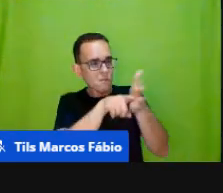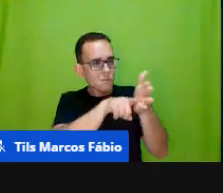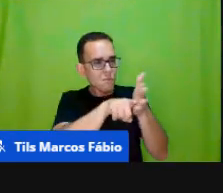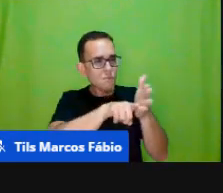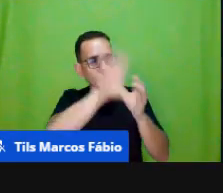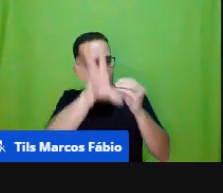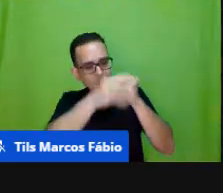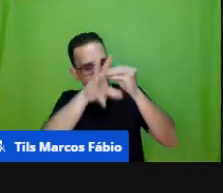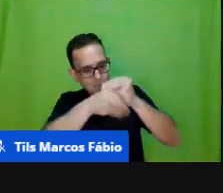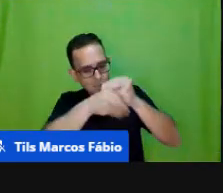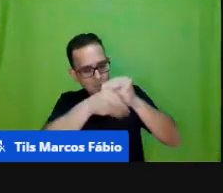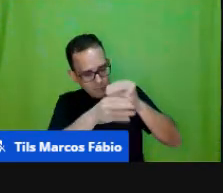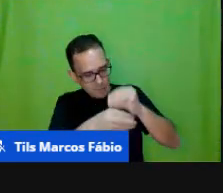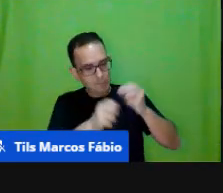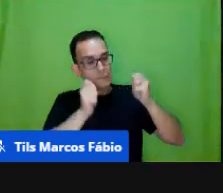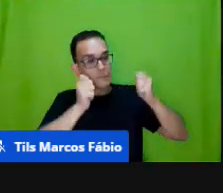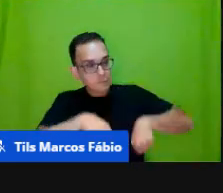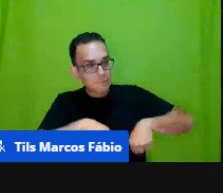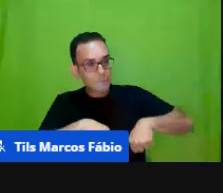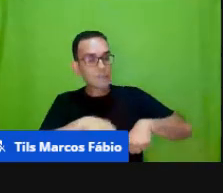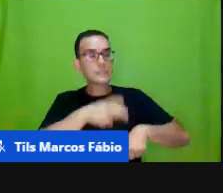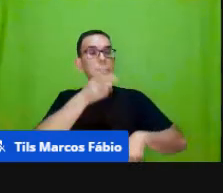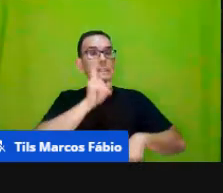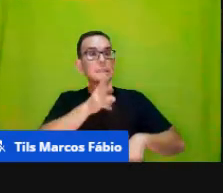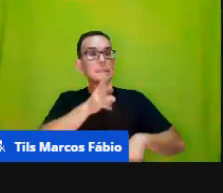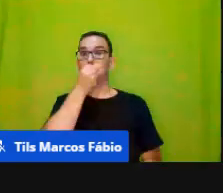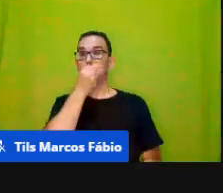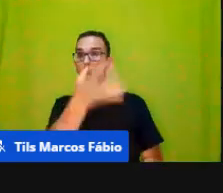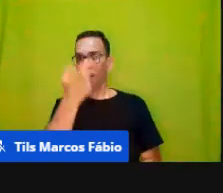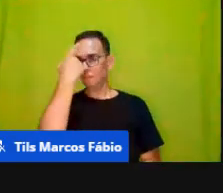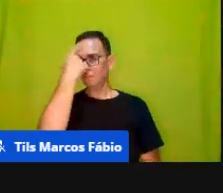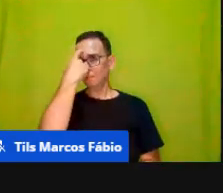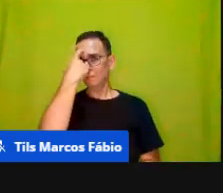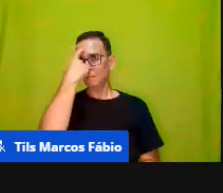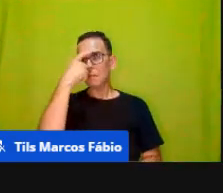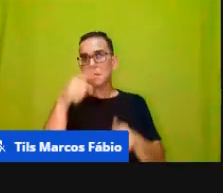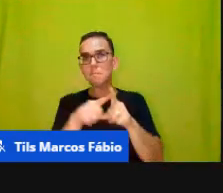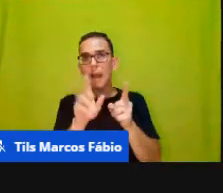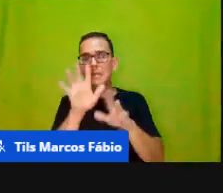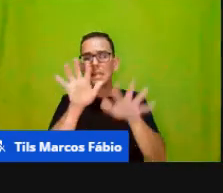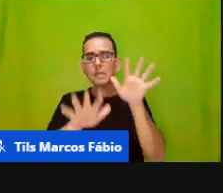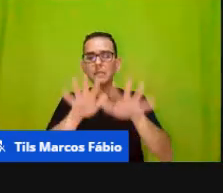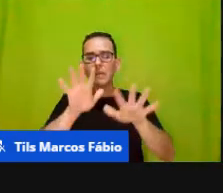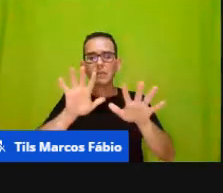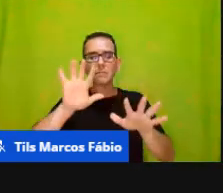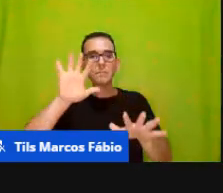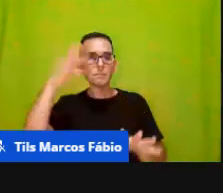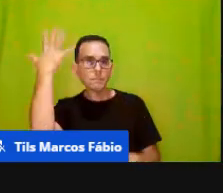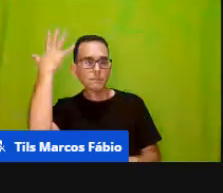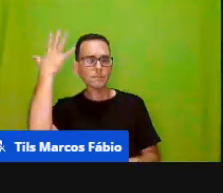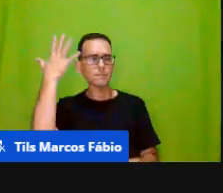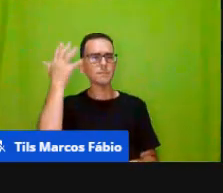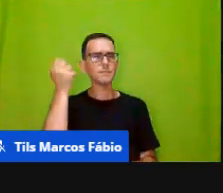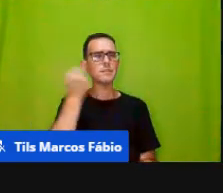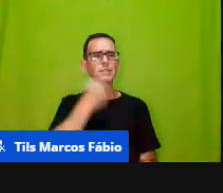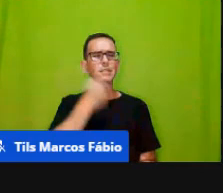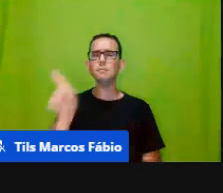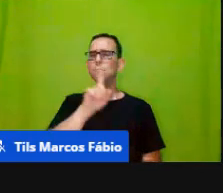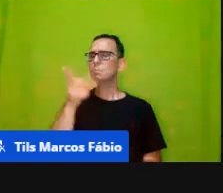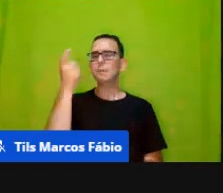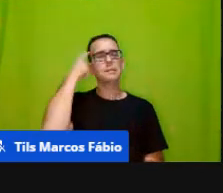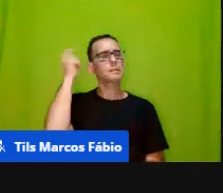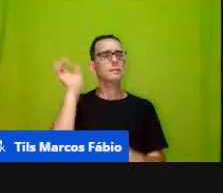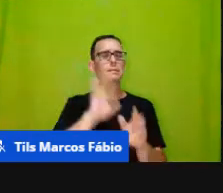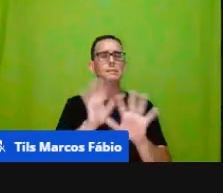nossa aula sempre com boas intenções mas às vezes a gente acaba não pensando em algumas situações por exemplo